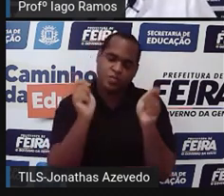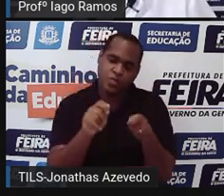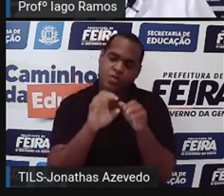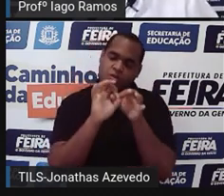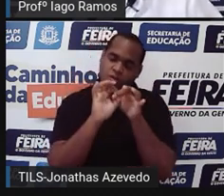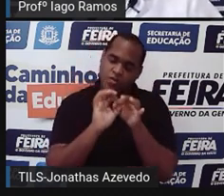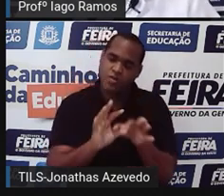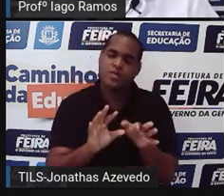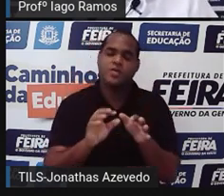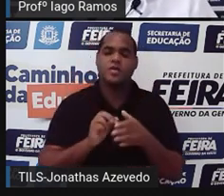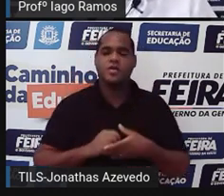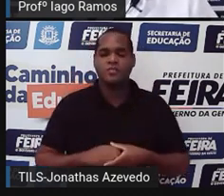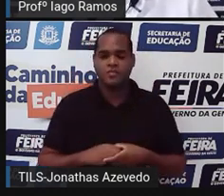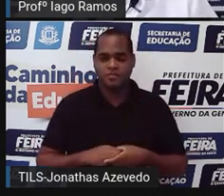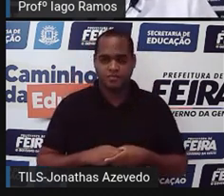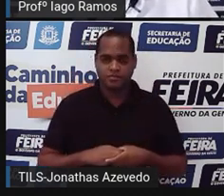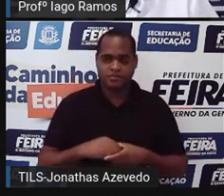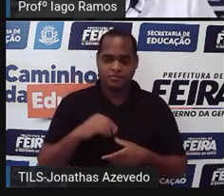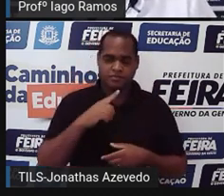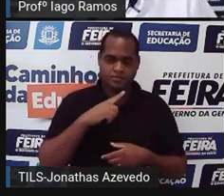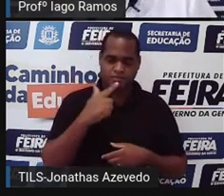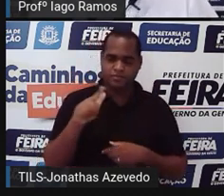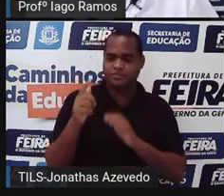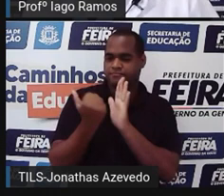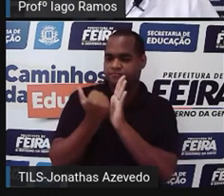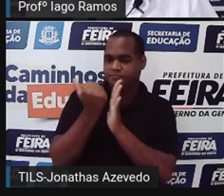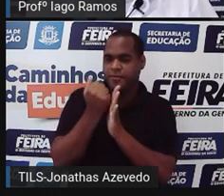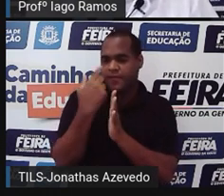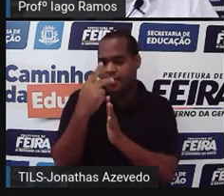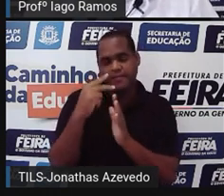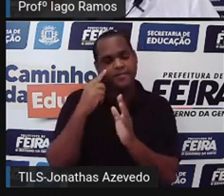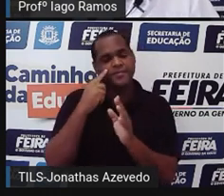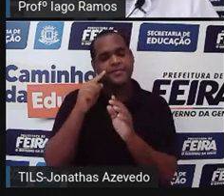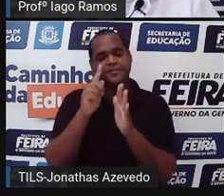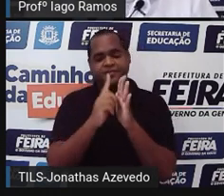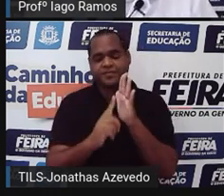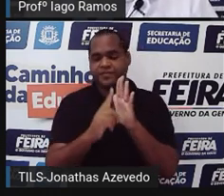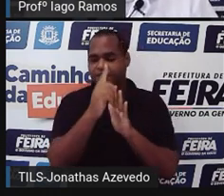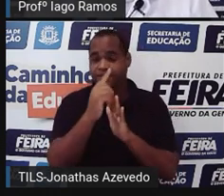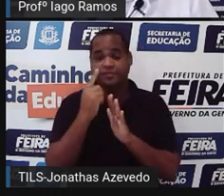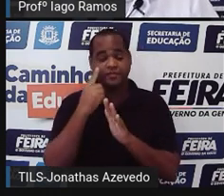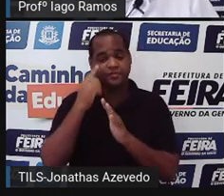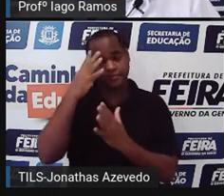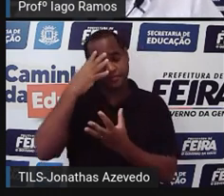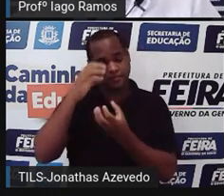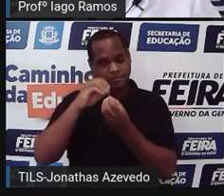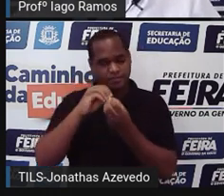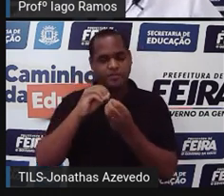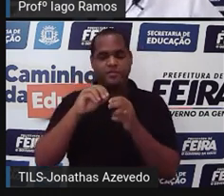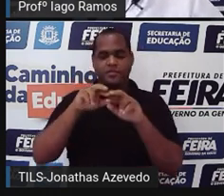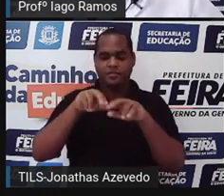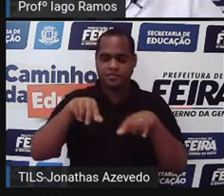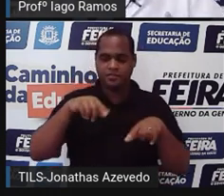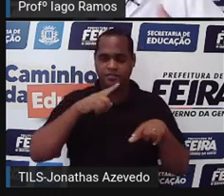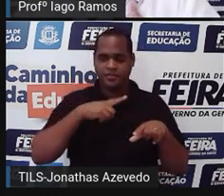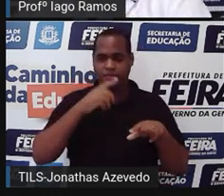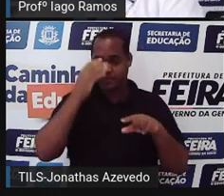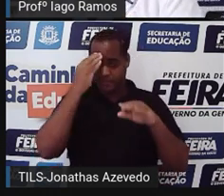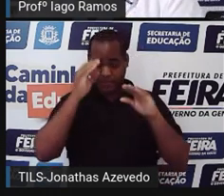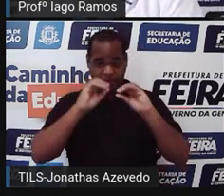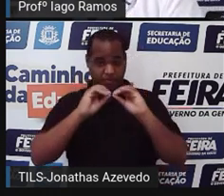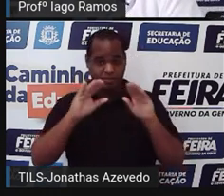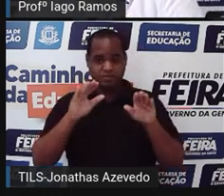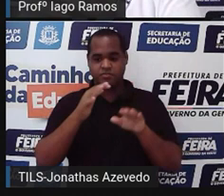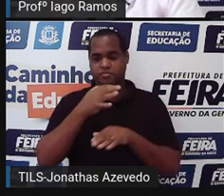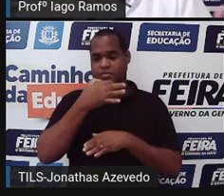Aliás, grande parte das vezes, quando a gente lê um gráfico, a gente entende esse gráfico, a gente acaba dando uma